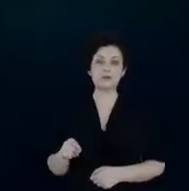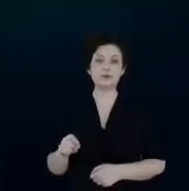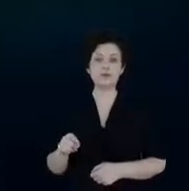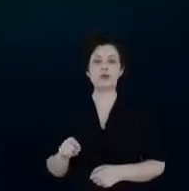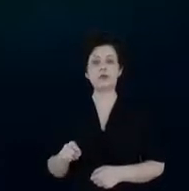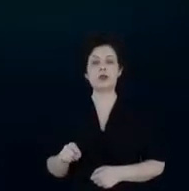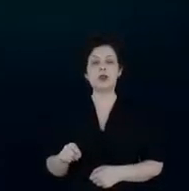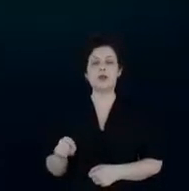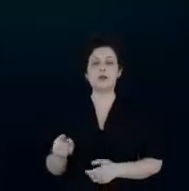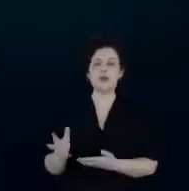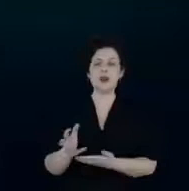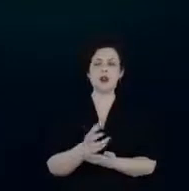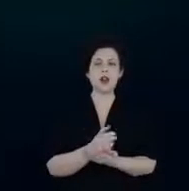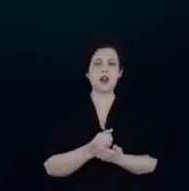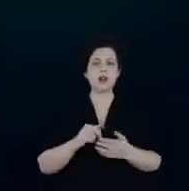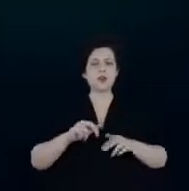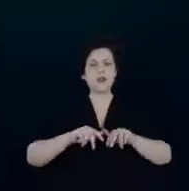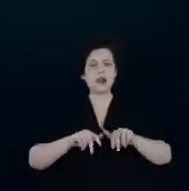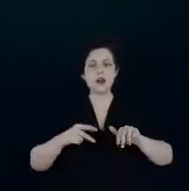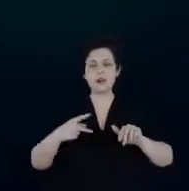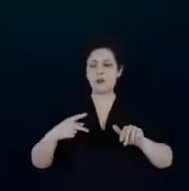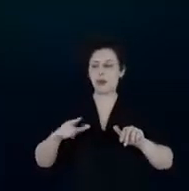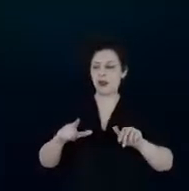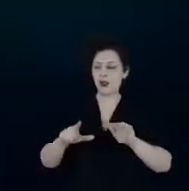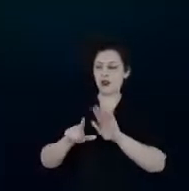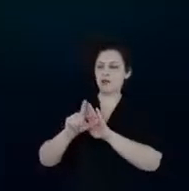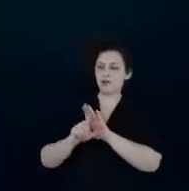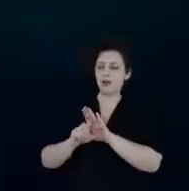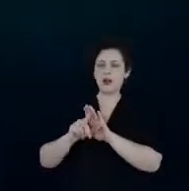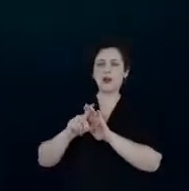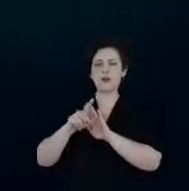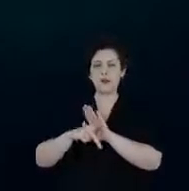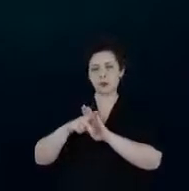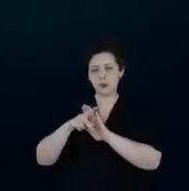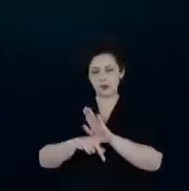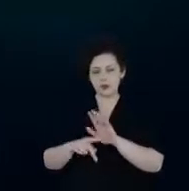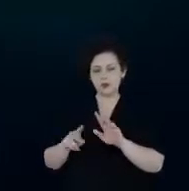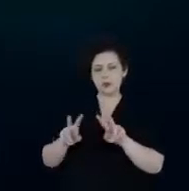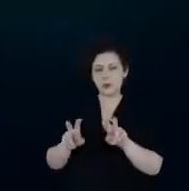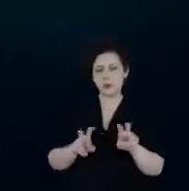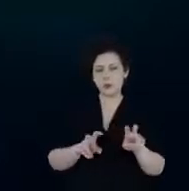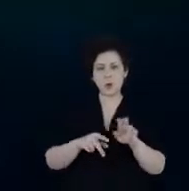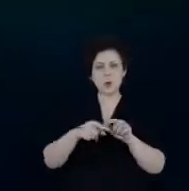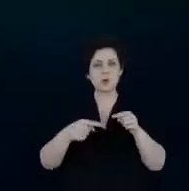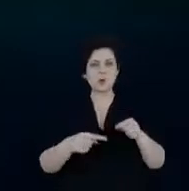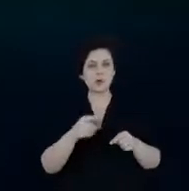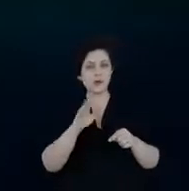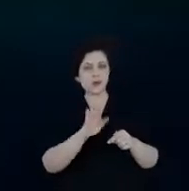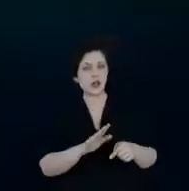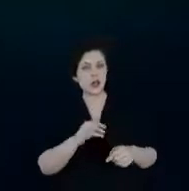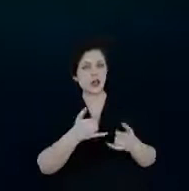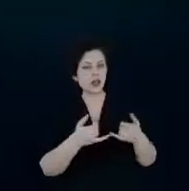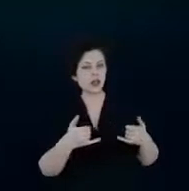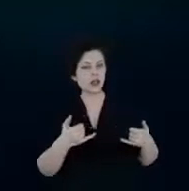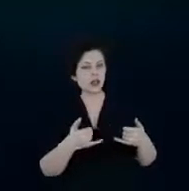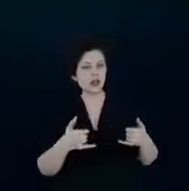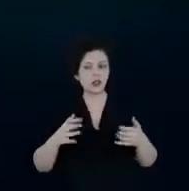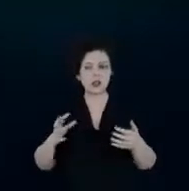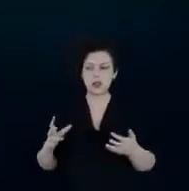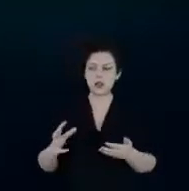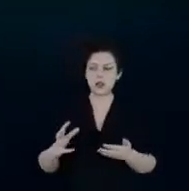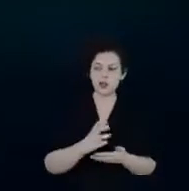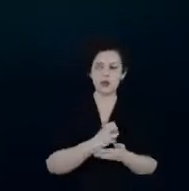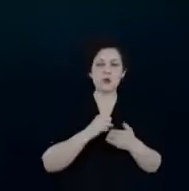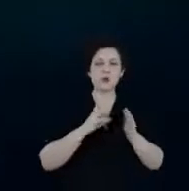PLs várias PLs relacionadas a política energética nacional e junta isso tudo